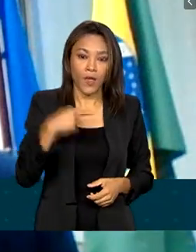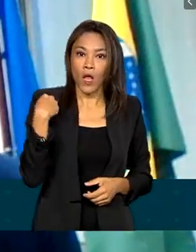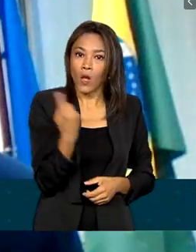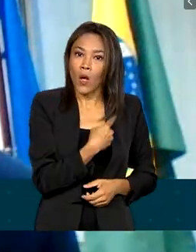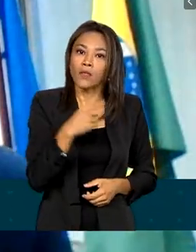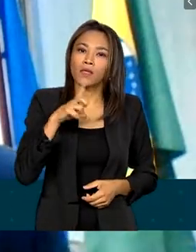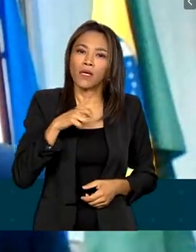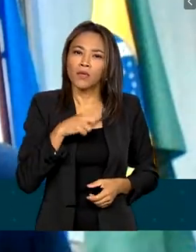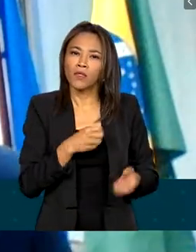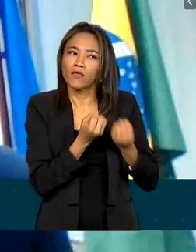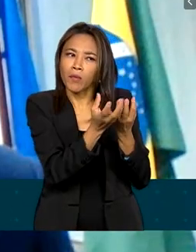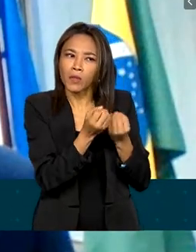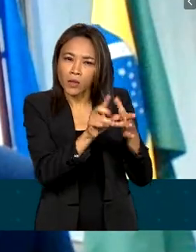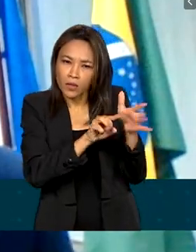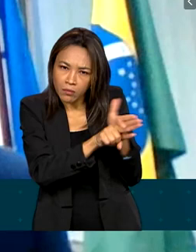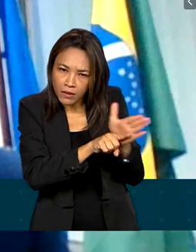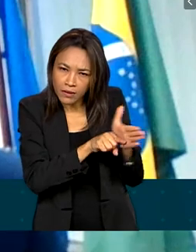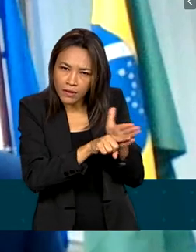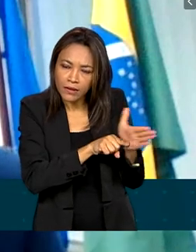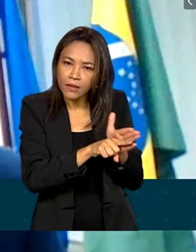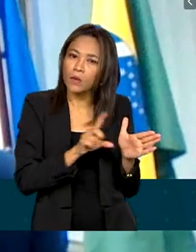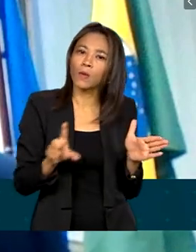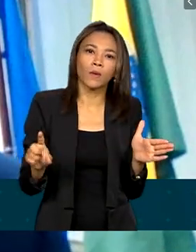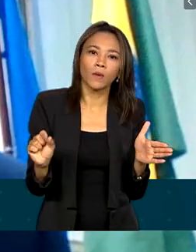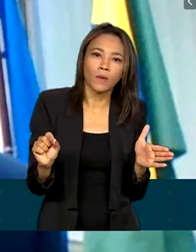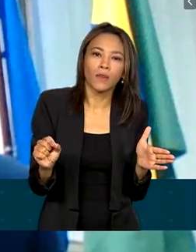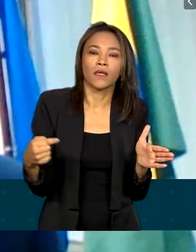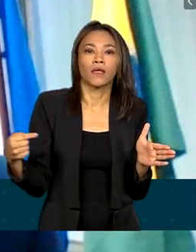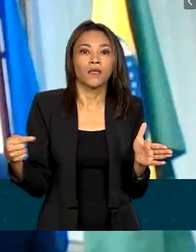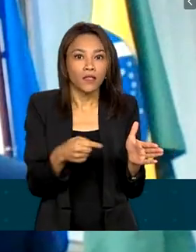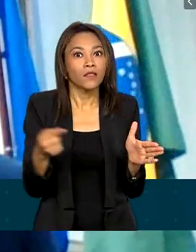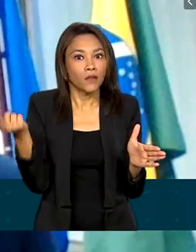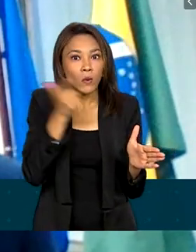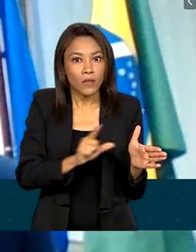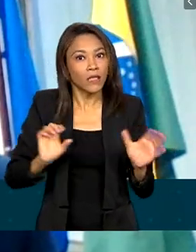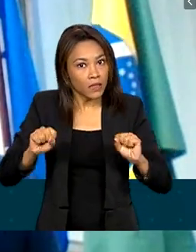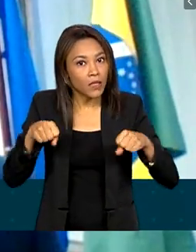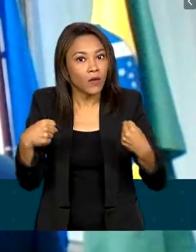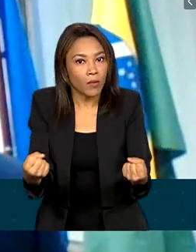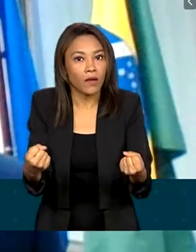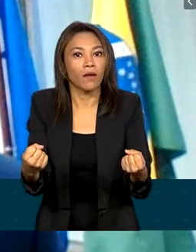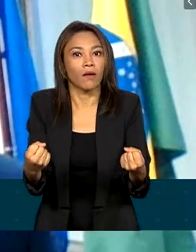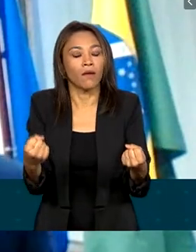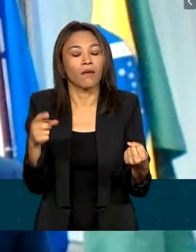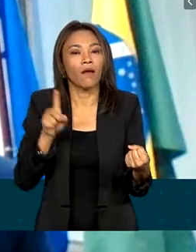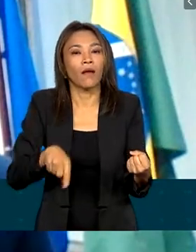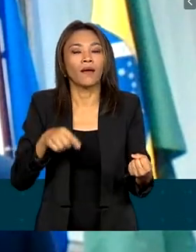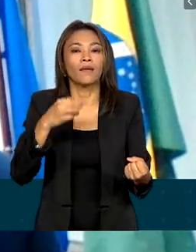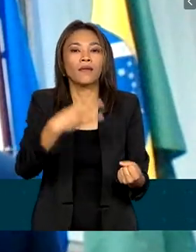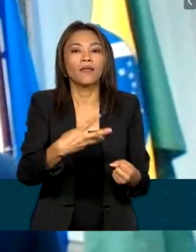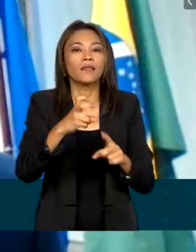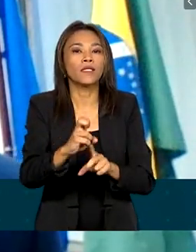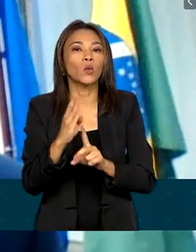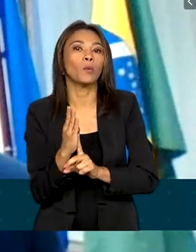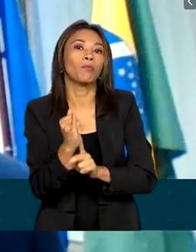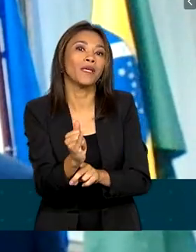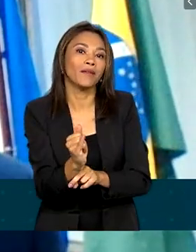estatística da possibilidade máxima de recuperação, que são 35 bilhões de reais.